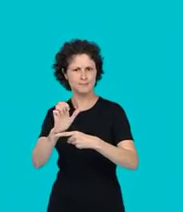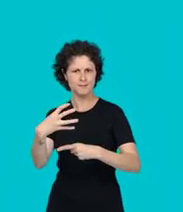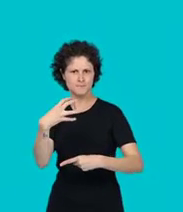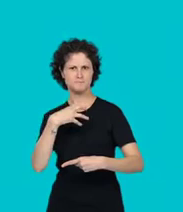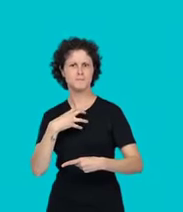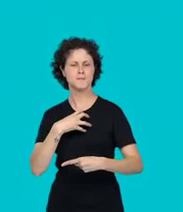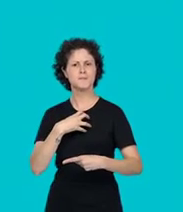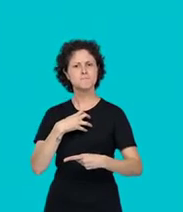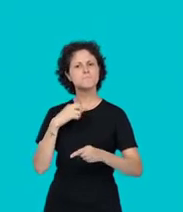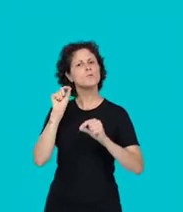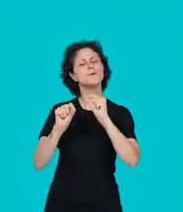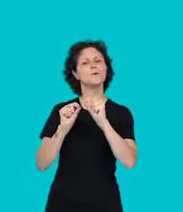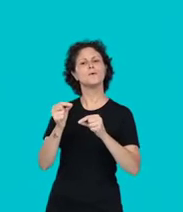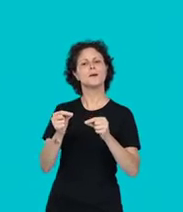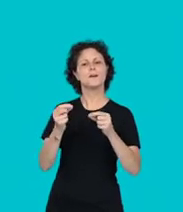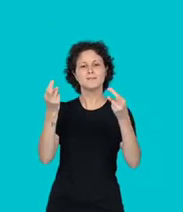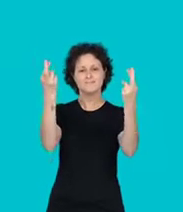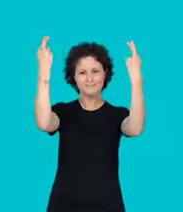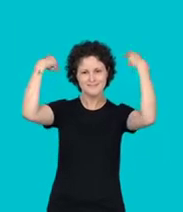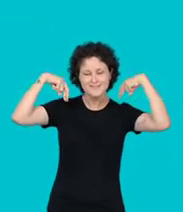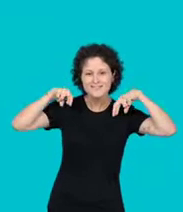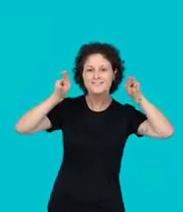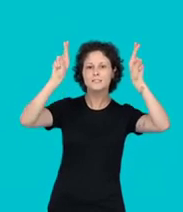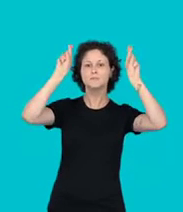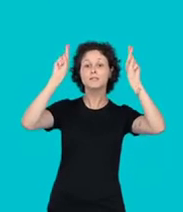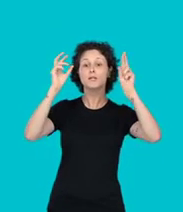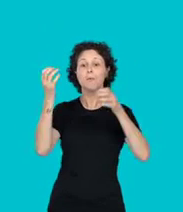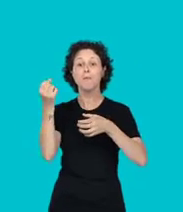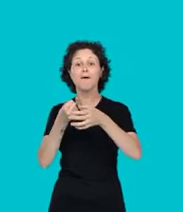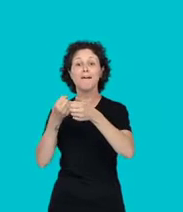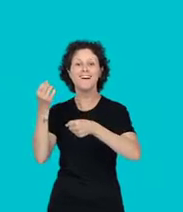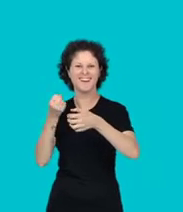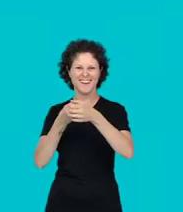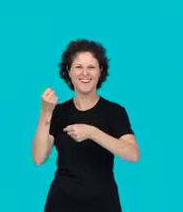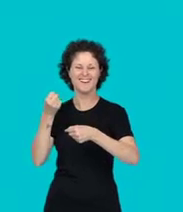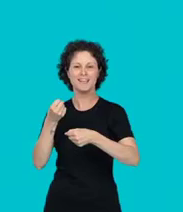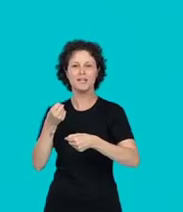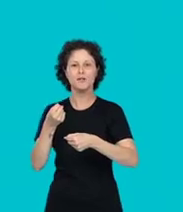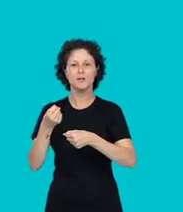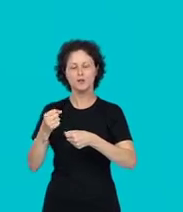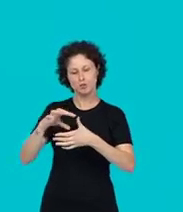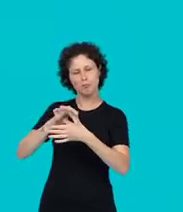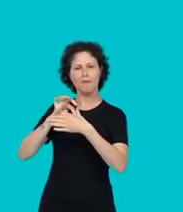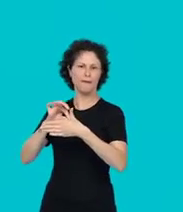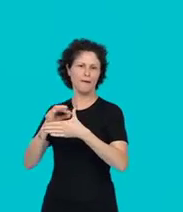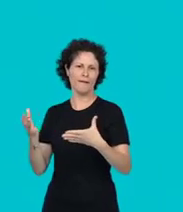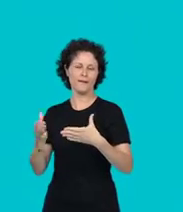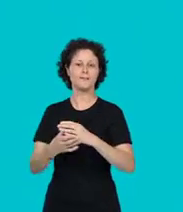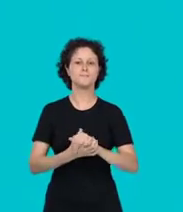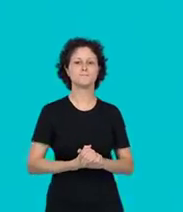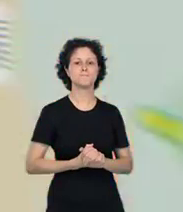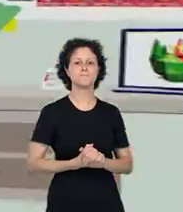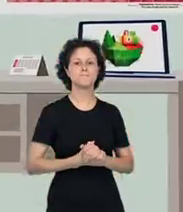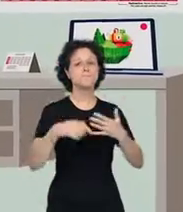principalmente na Bahia, encontramos a maior criação de caprinos, usada para a produção de leite de cabra, derivados e venda